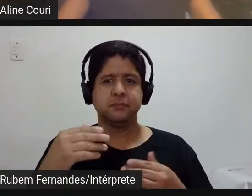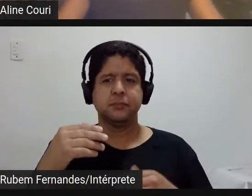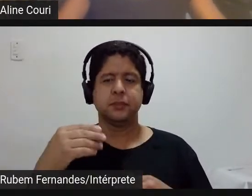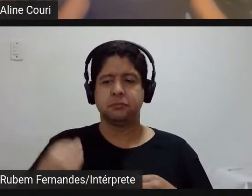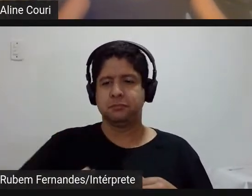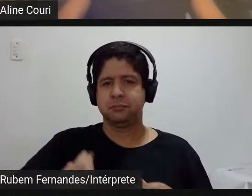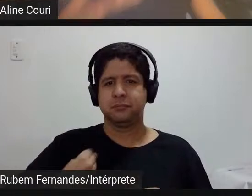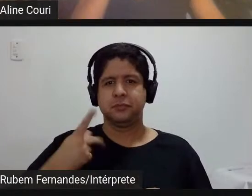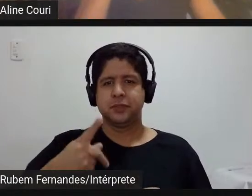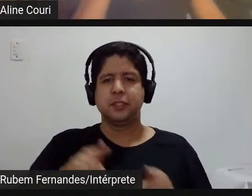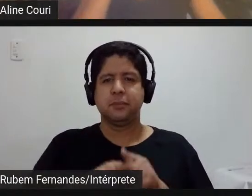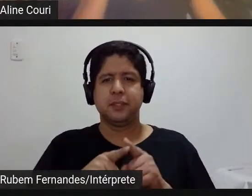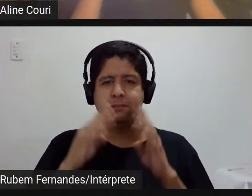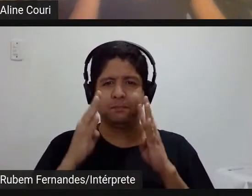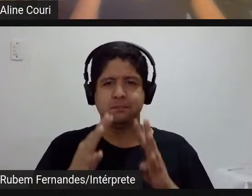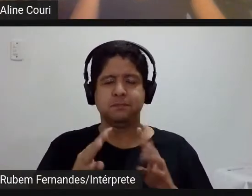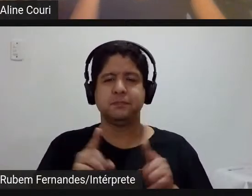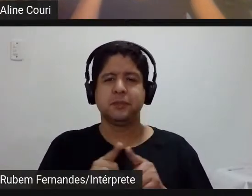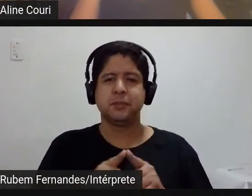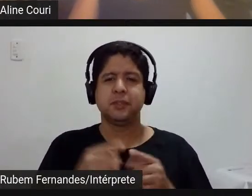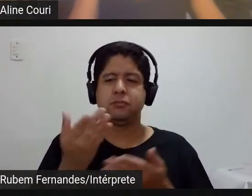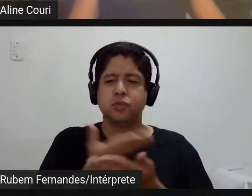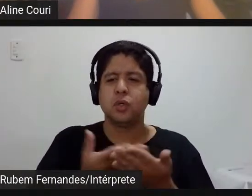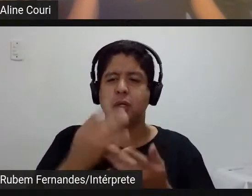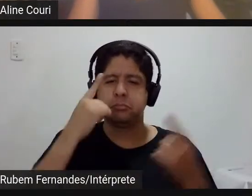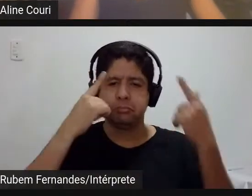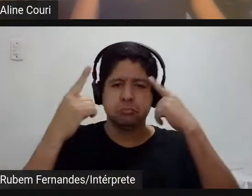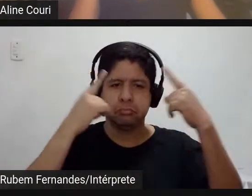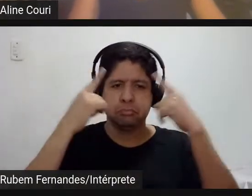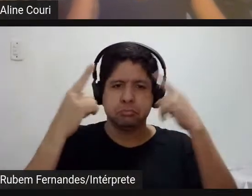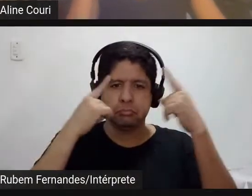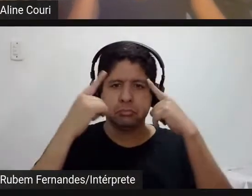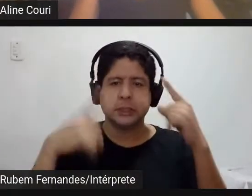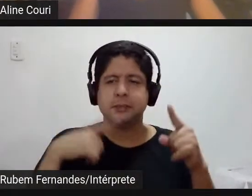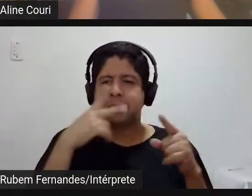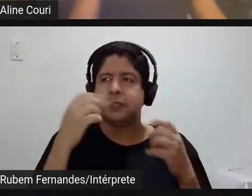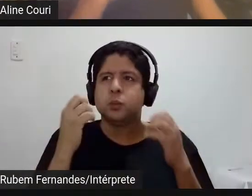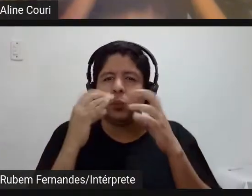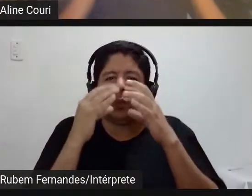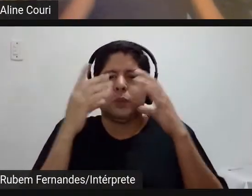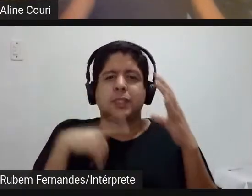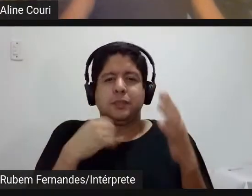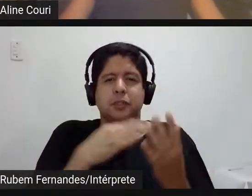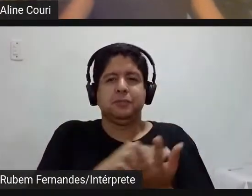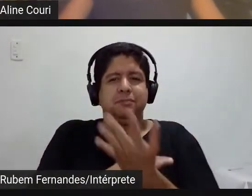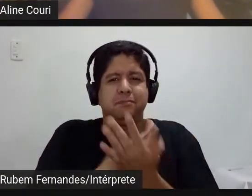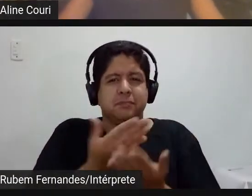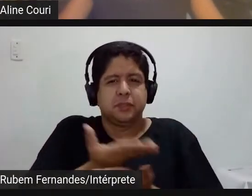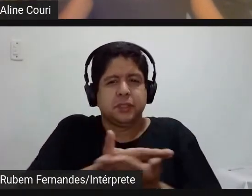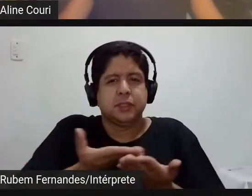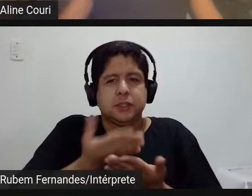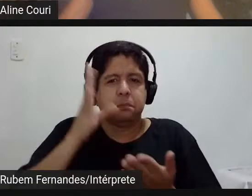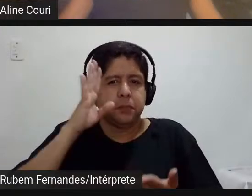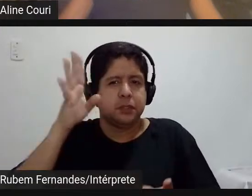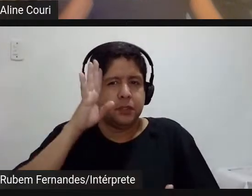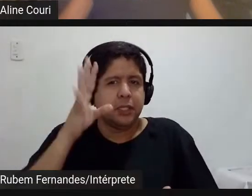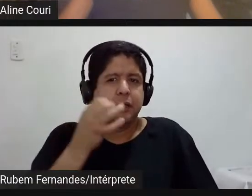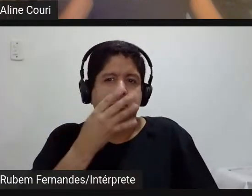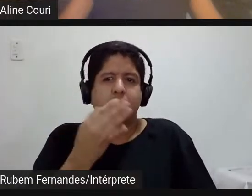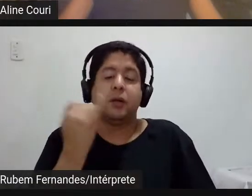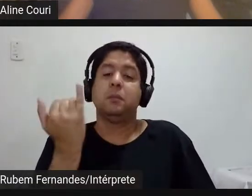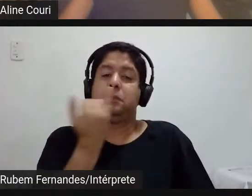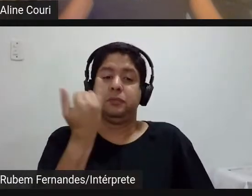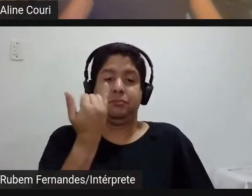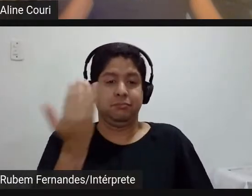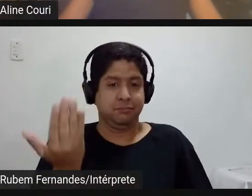escutar vocês essa troca de ideias essa oxigenação aqui né do pensamento é muito importante